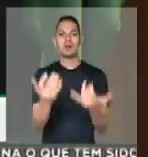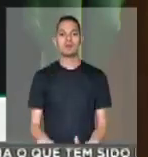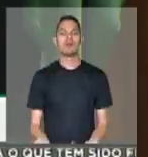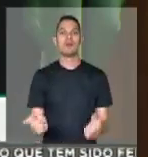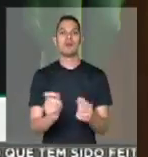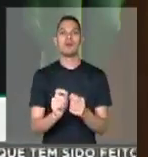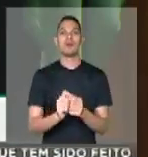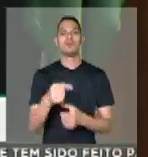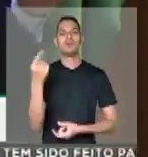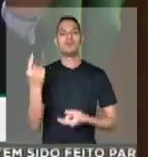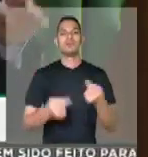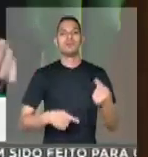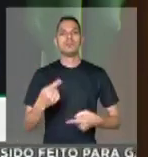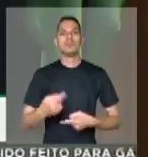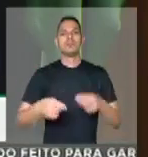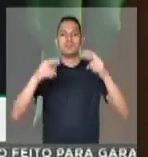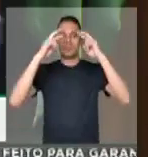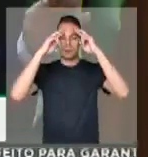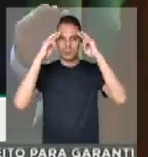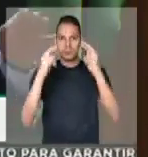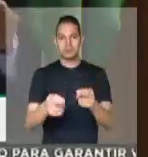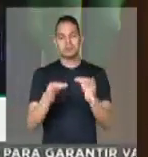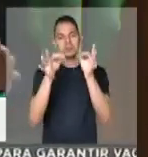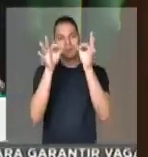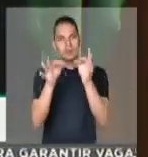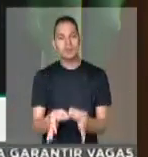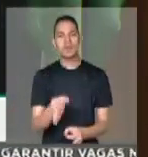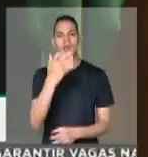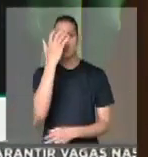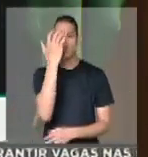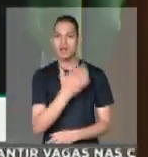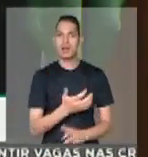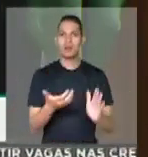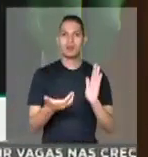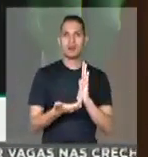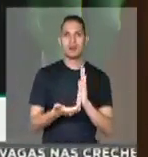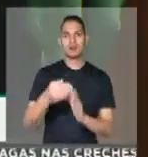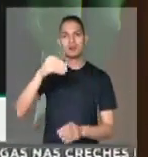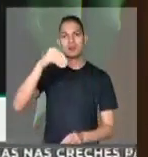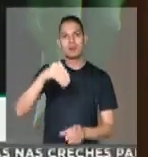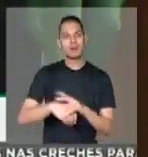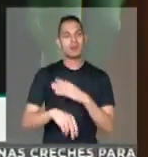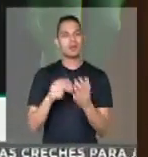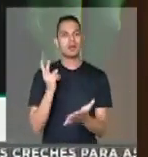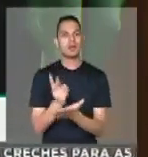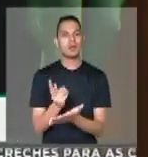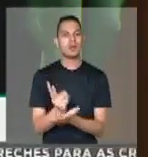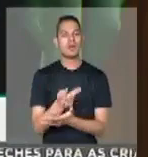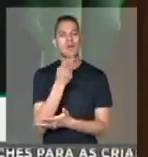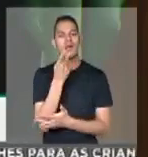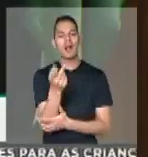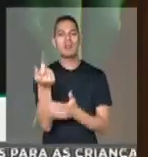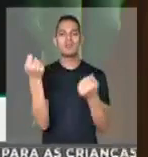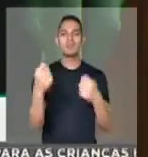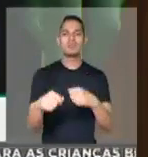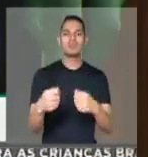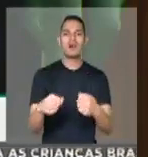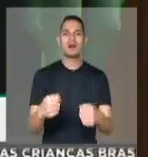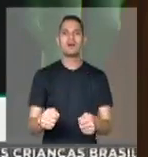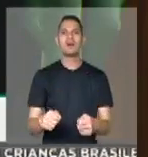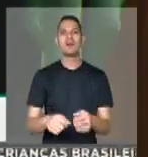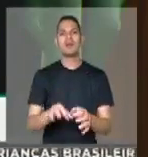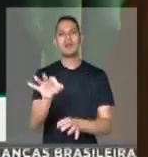Nós fizemos aqui um debate respeitoso, honesto, nessa casa, dissemos sempre que era necessário